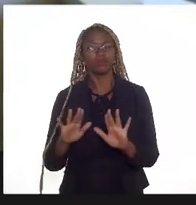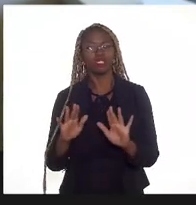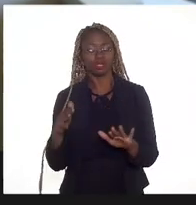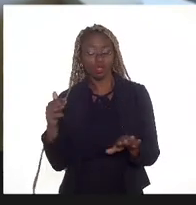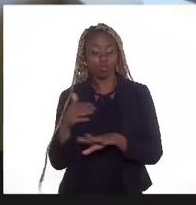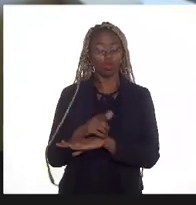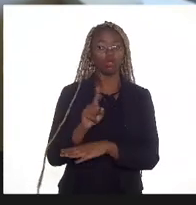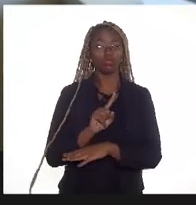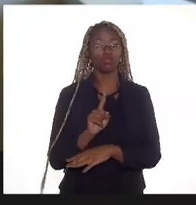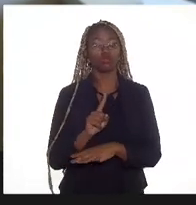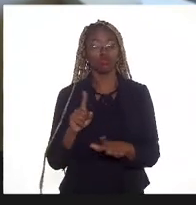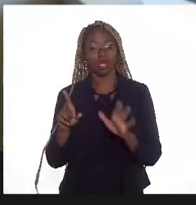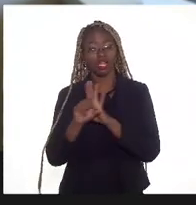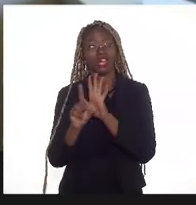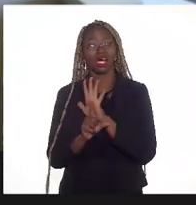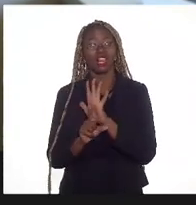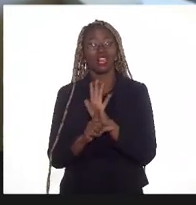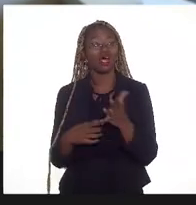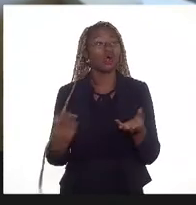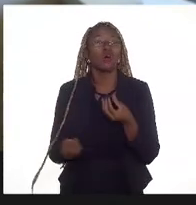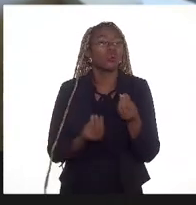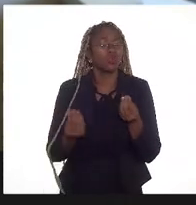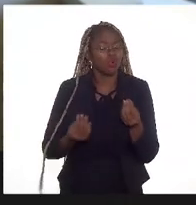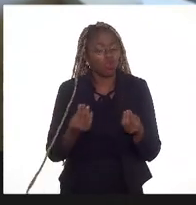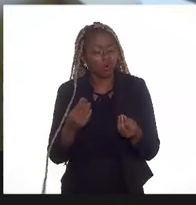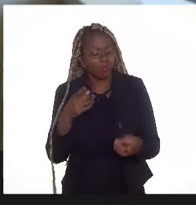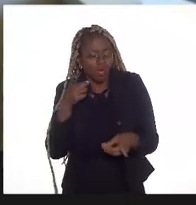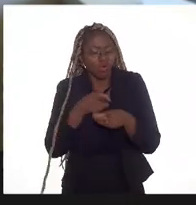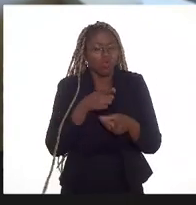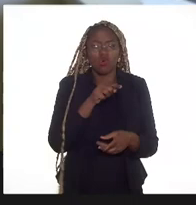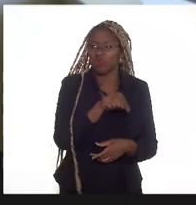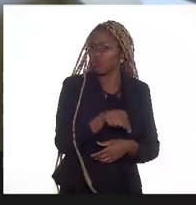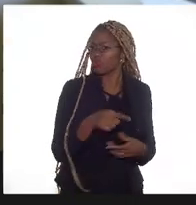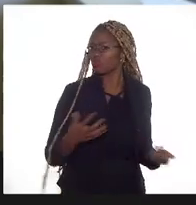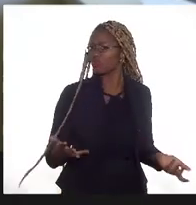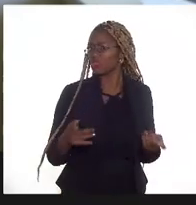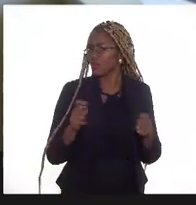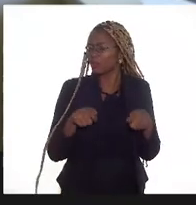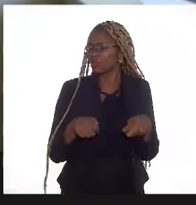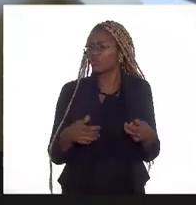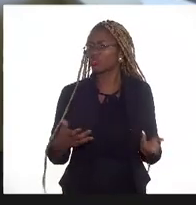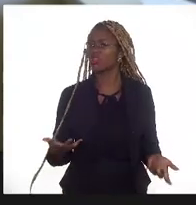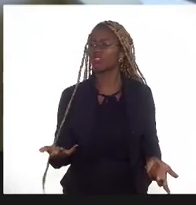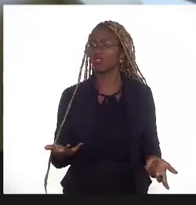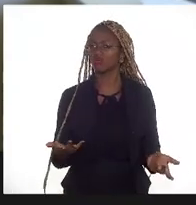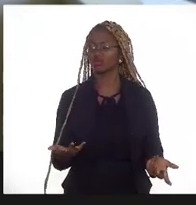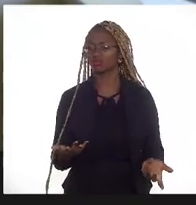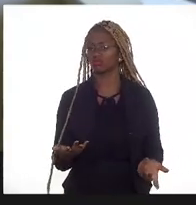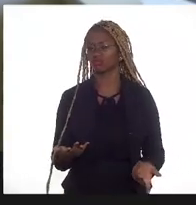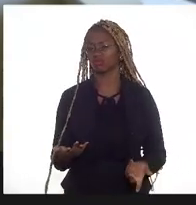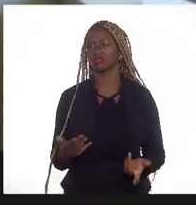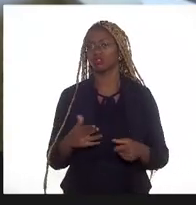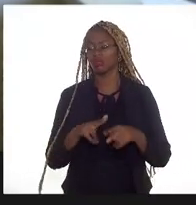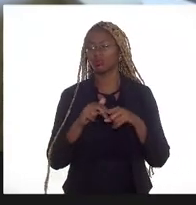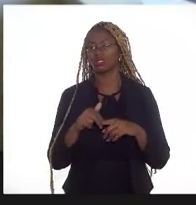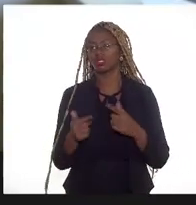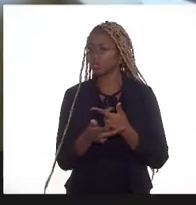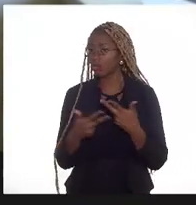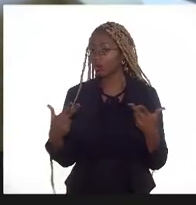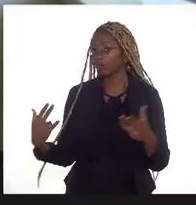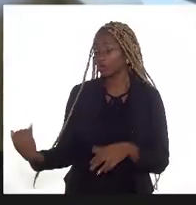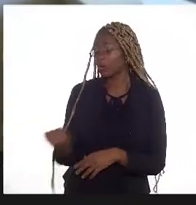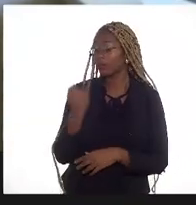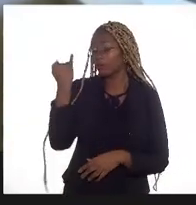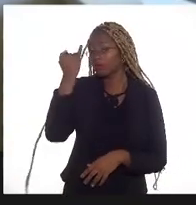campo da legislação. Como é que se chegou a essa hipótese, a essa possibilidade? Porque esse é um dos grandes pontos de